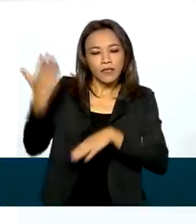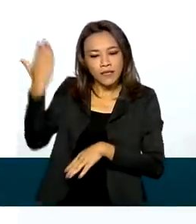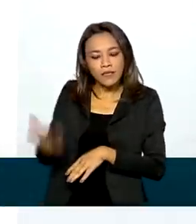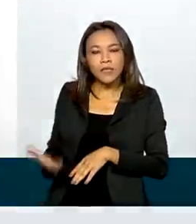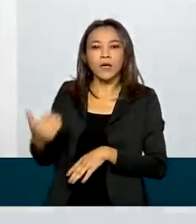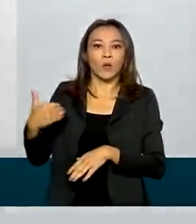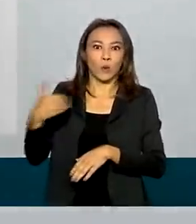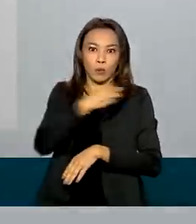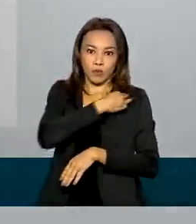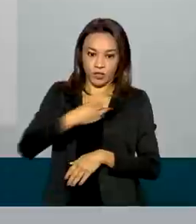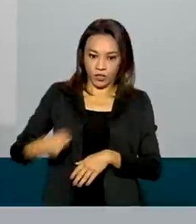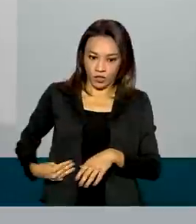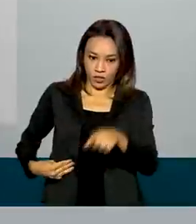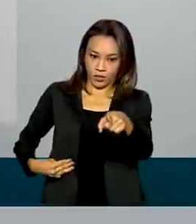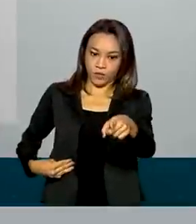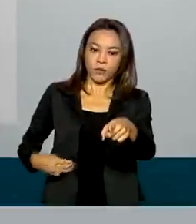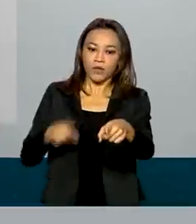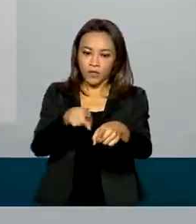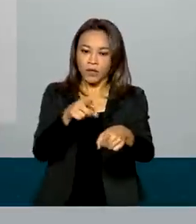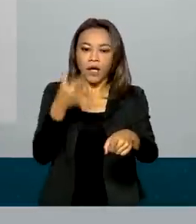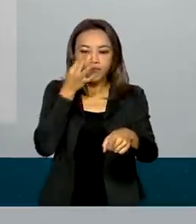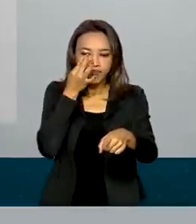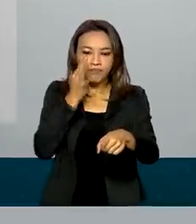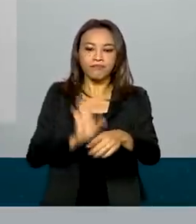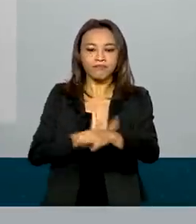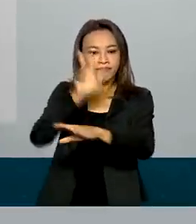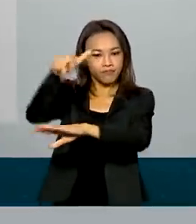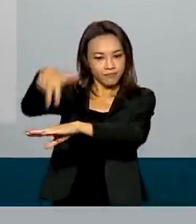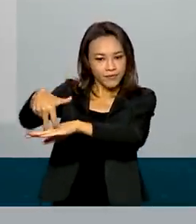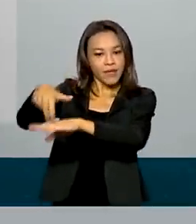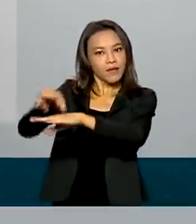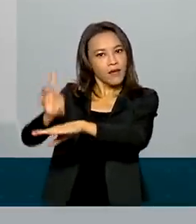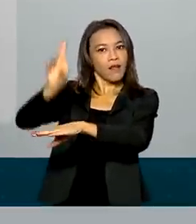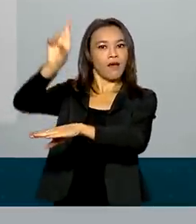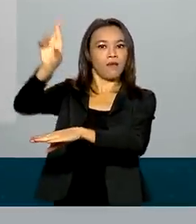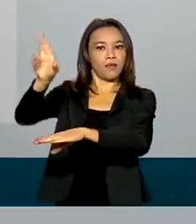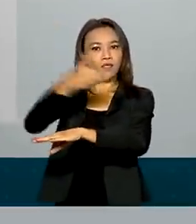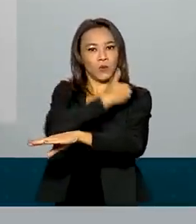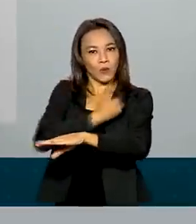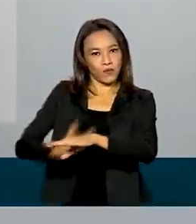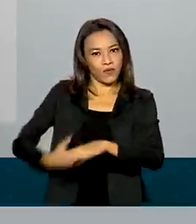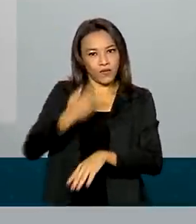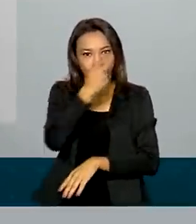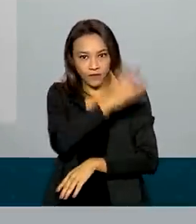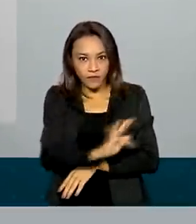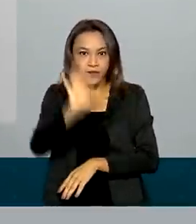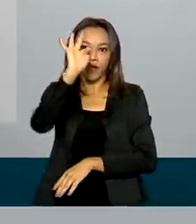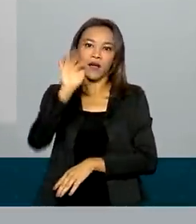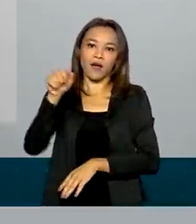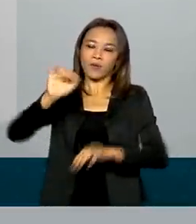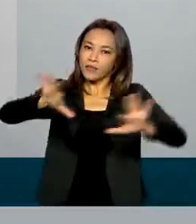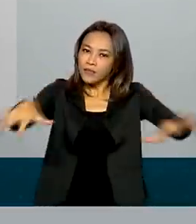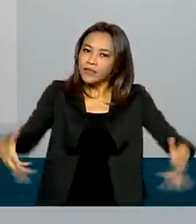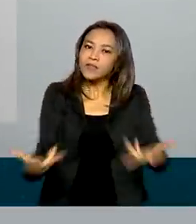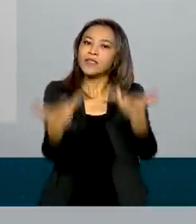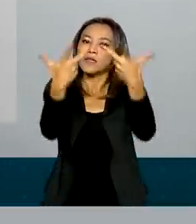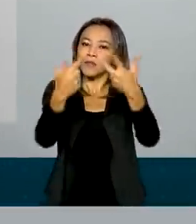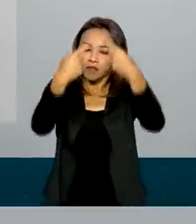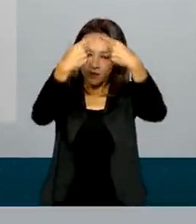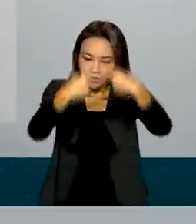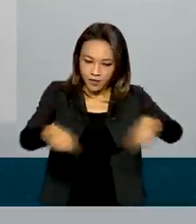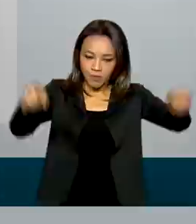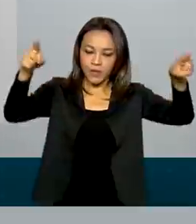da Cidadania, João Roma, que está no Japão e será o representante do governo federal na cerimônia de abertura